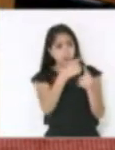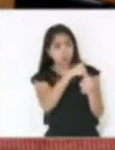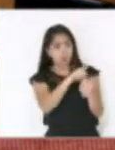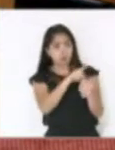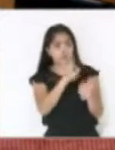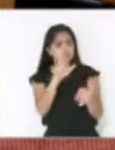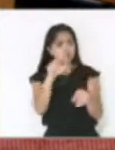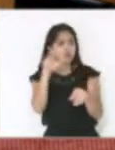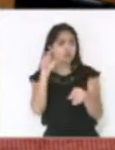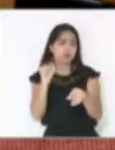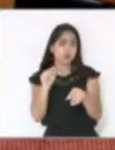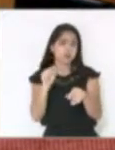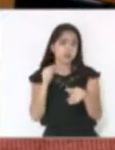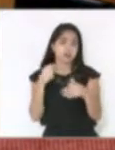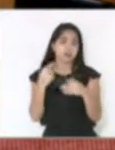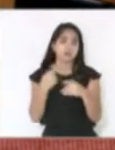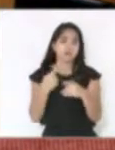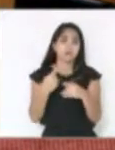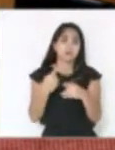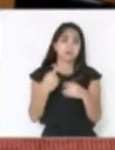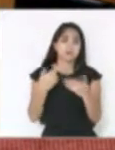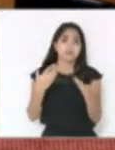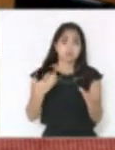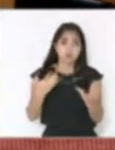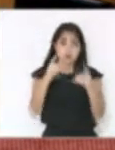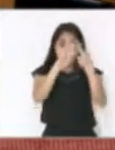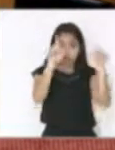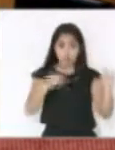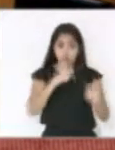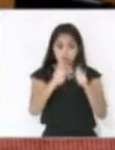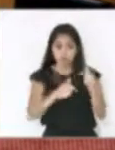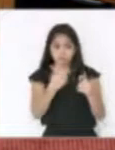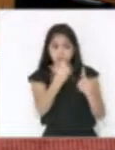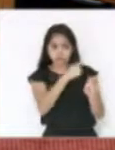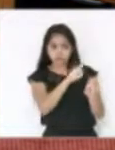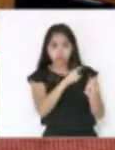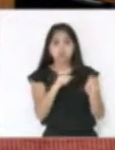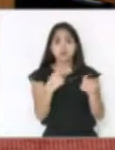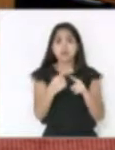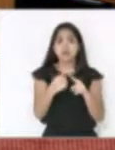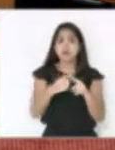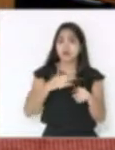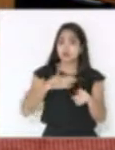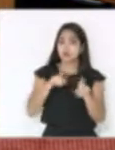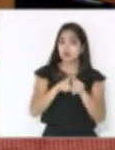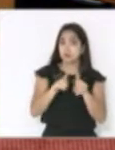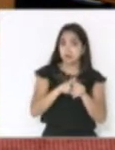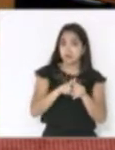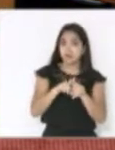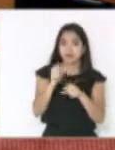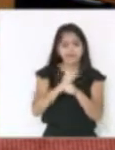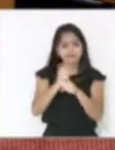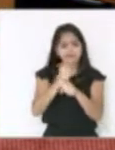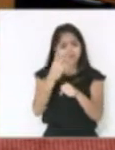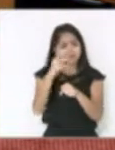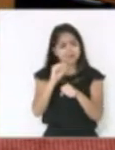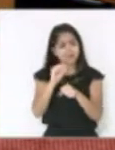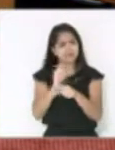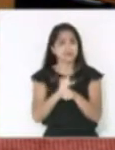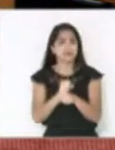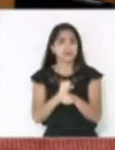jamais vou votar contra o funcionário público porque eu sou funcionário público há 30 e poucos anos.